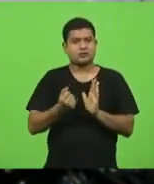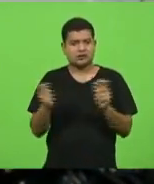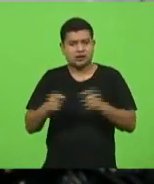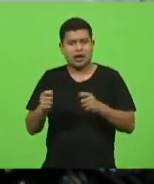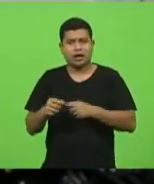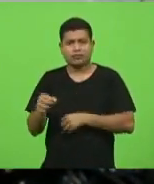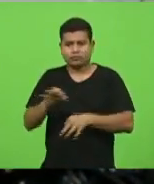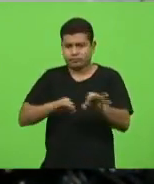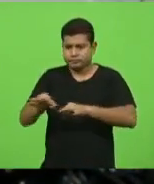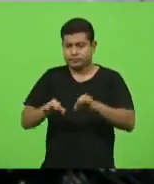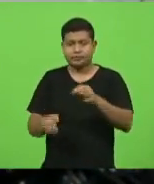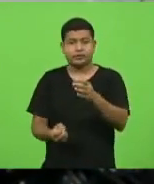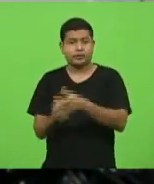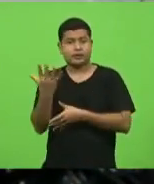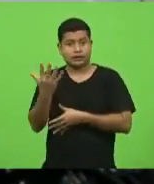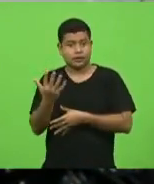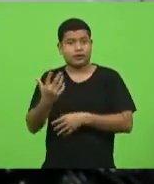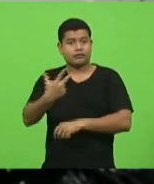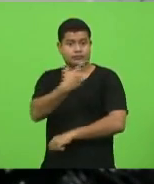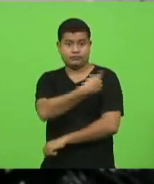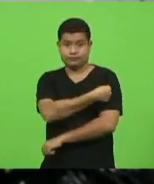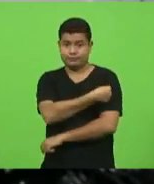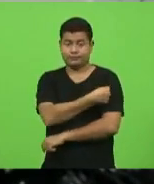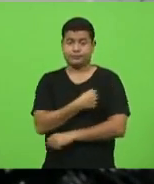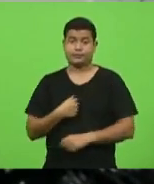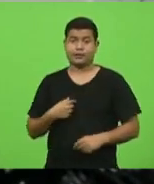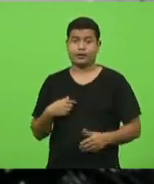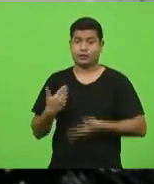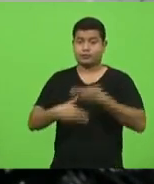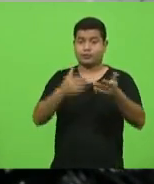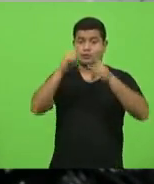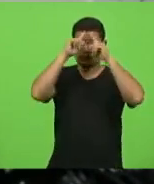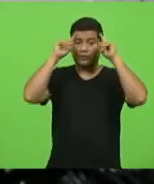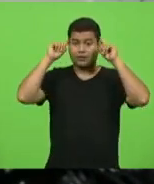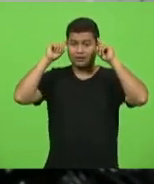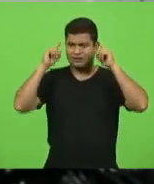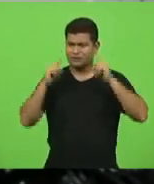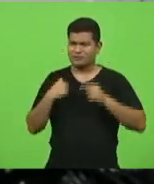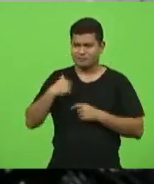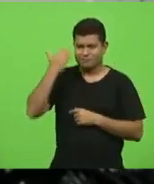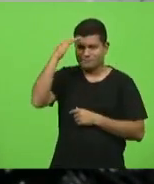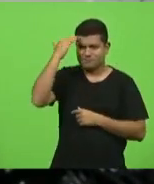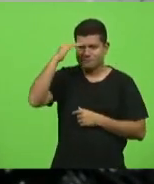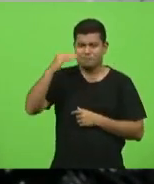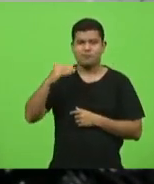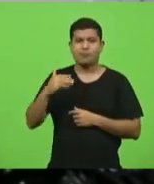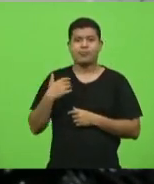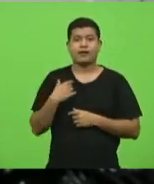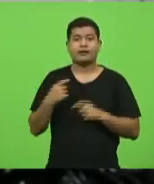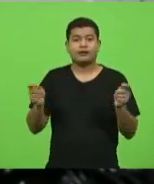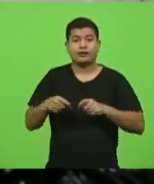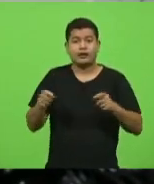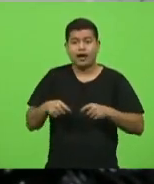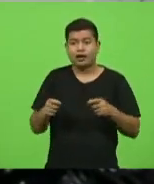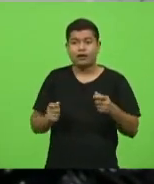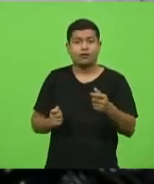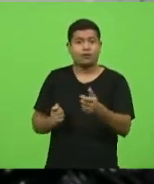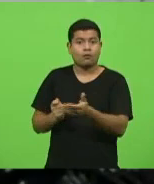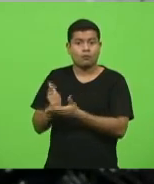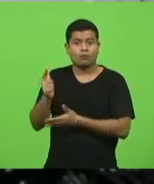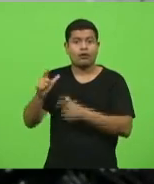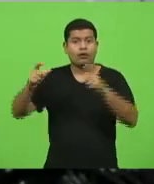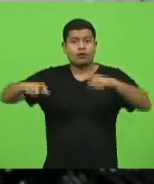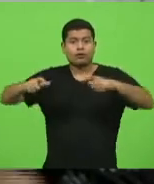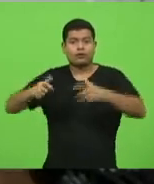também que a possa chegar ao momento, deputado Neudir Sareta, que as vacinas possam ser compradas nas farmácias e serem aplicadas,